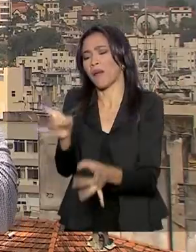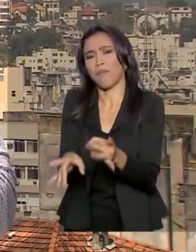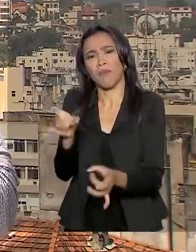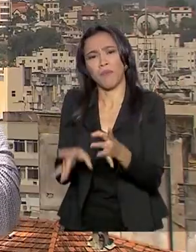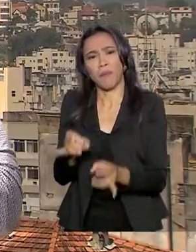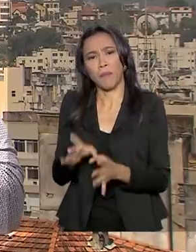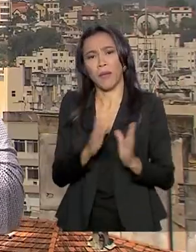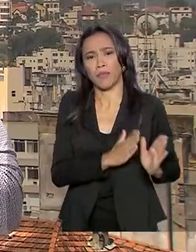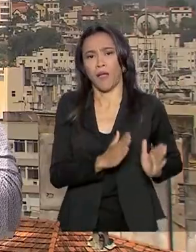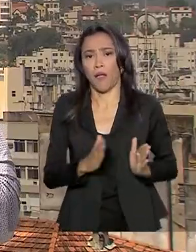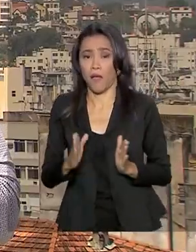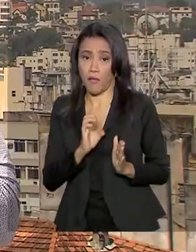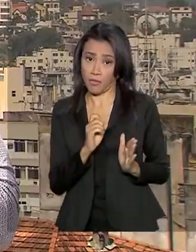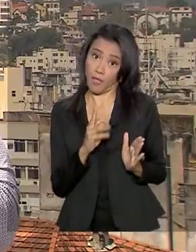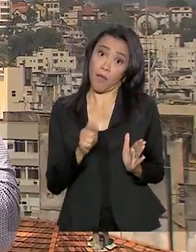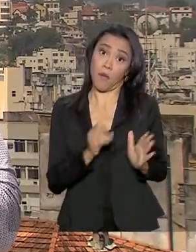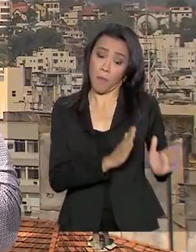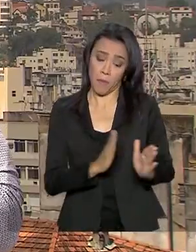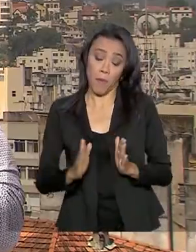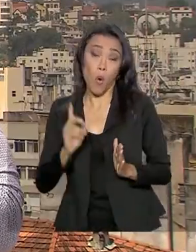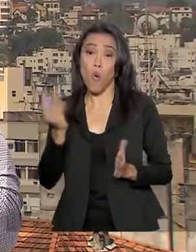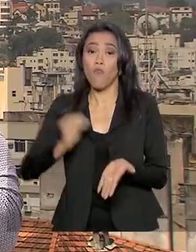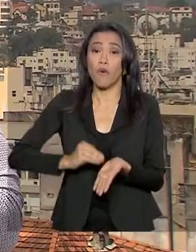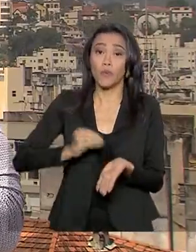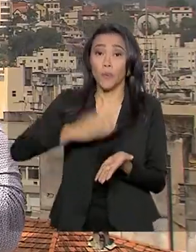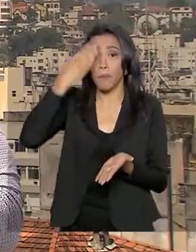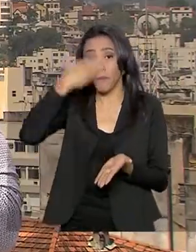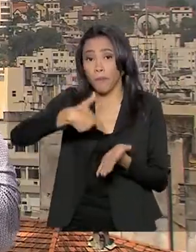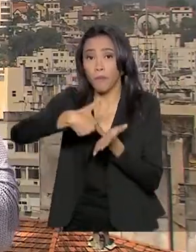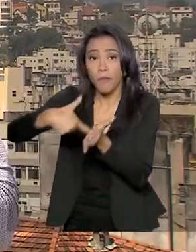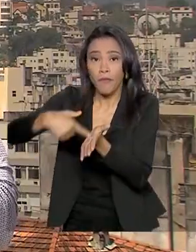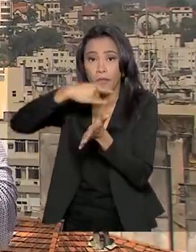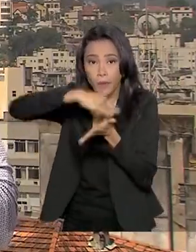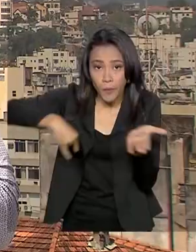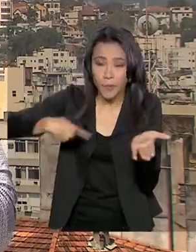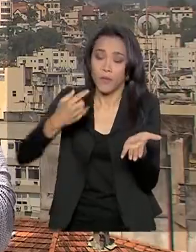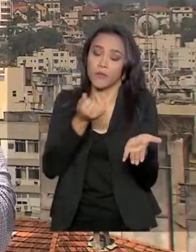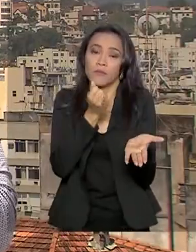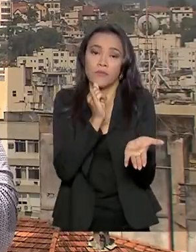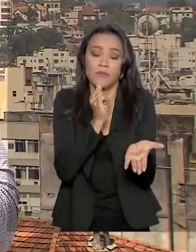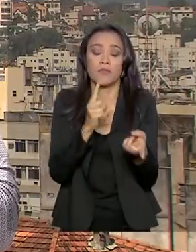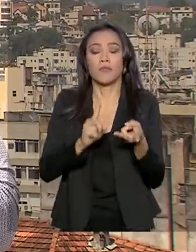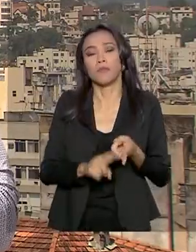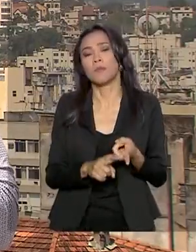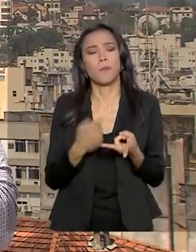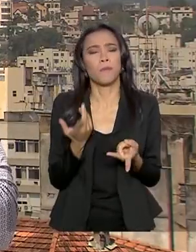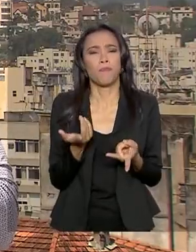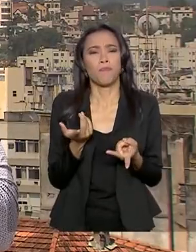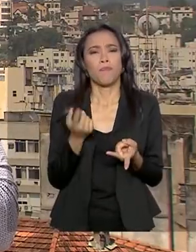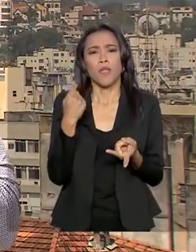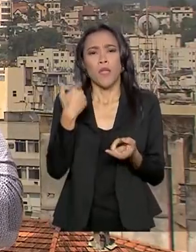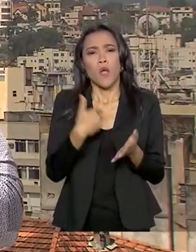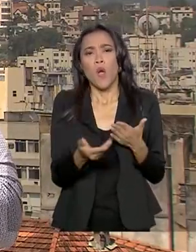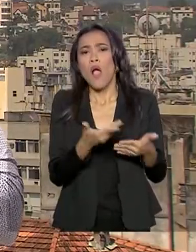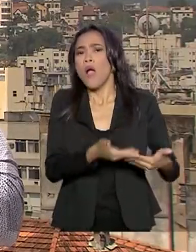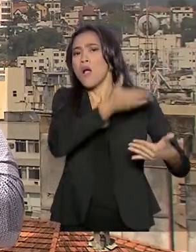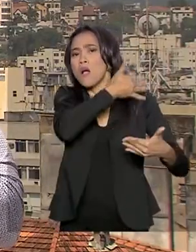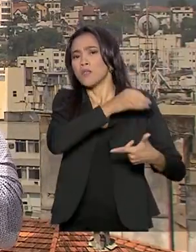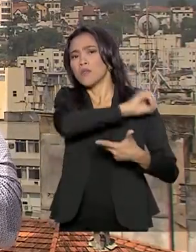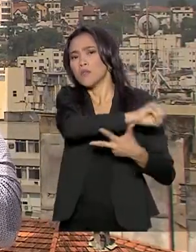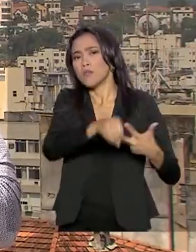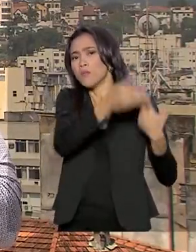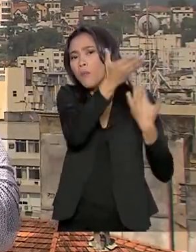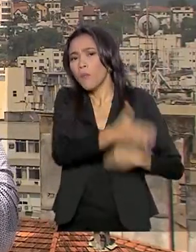etapas ou porque eles não apresentaram os documentos necessários, como, por exemplo, a realização de qualquer edição do Enem desde